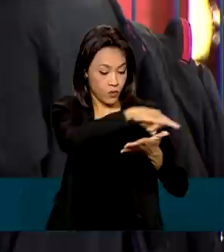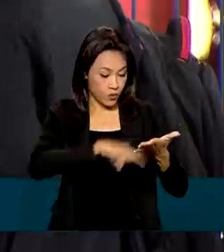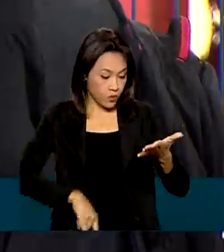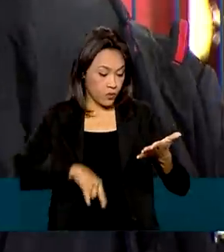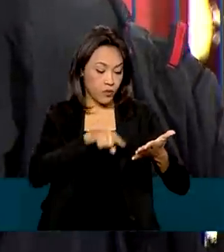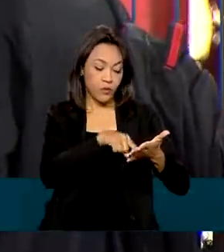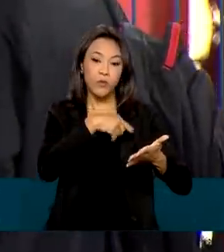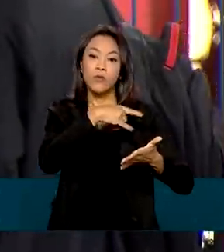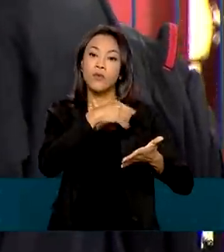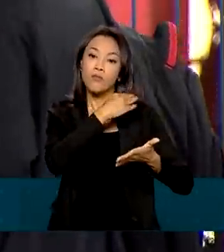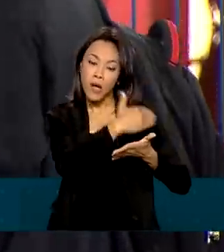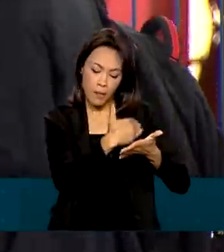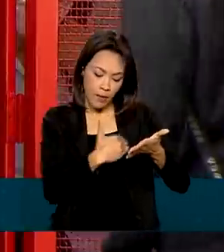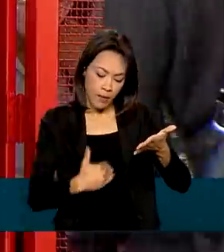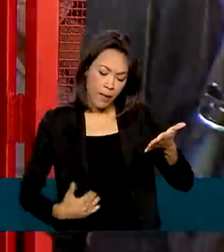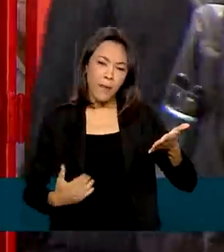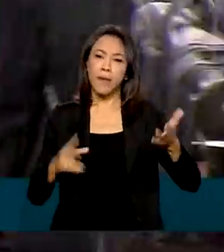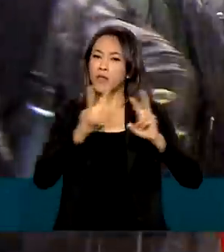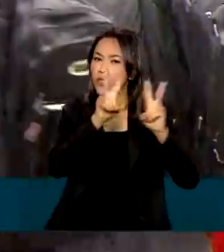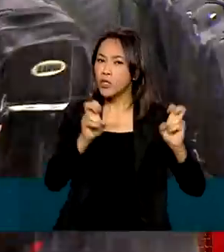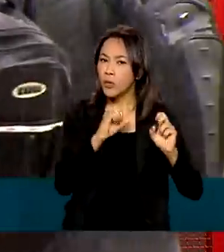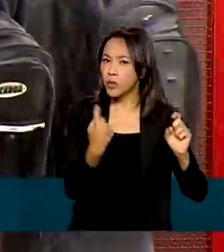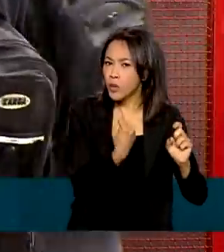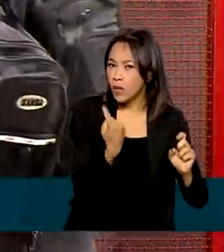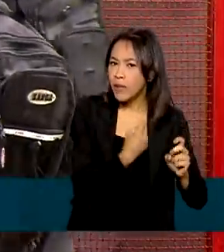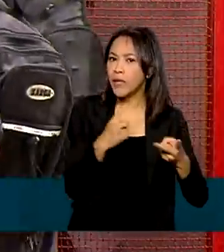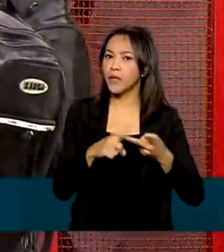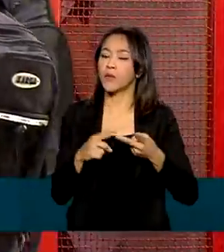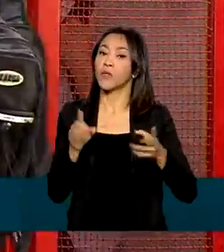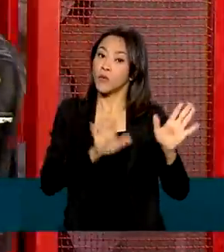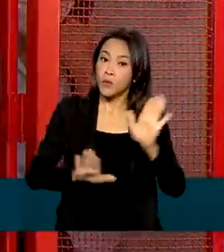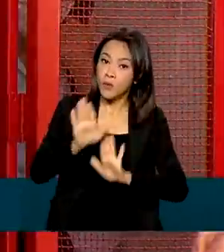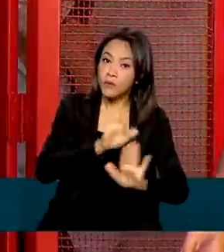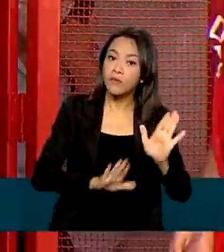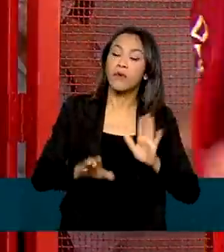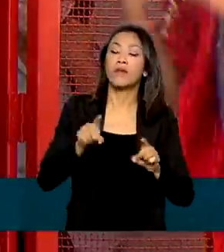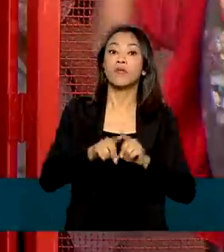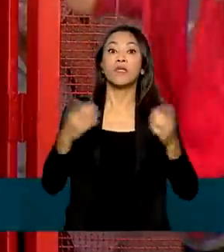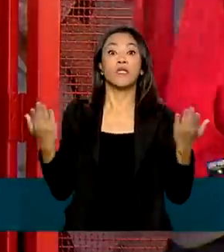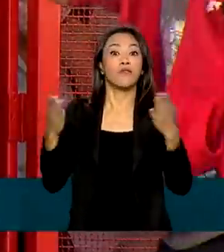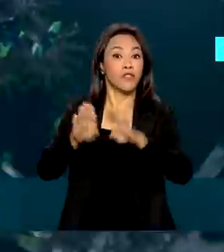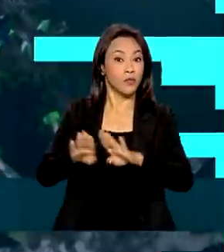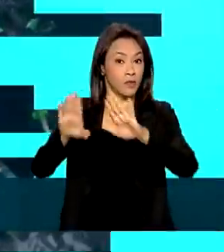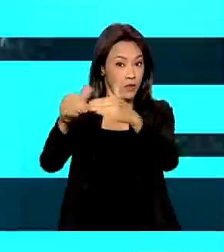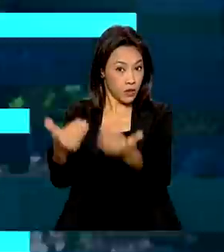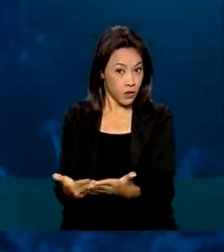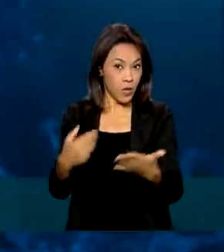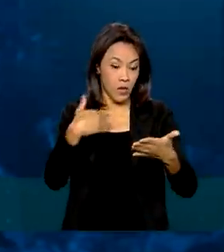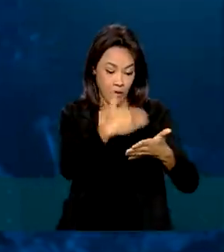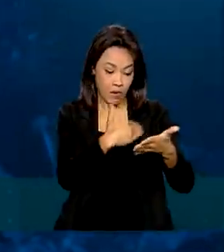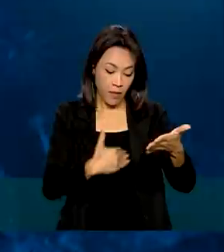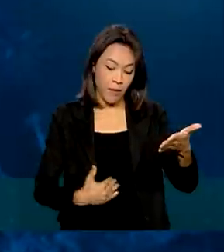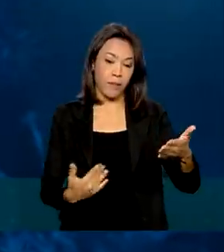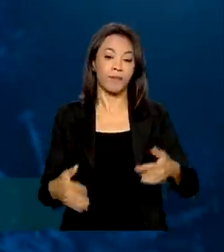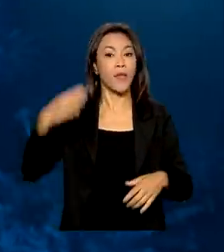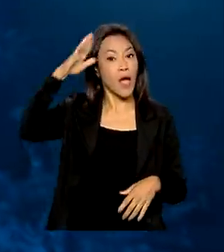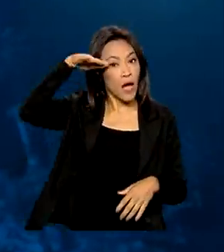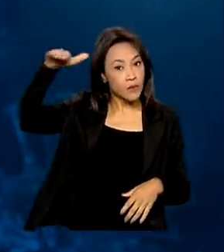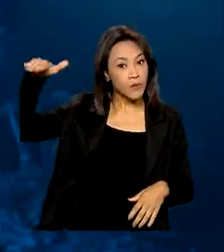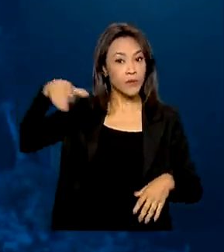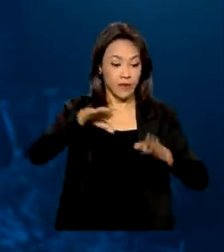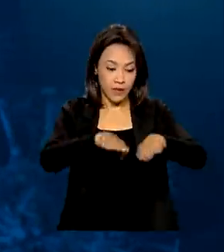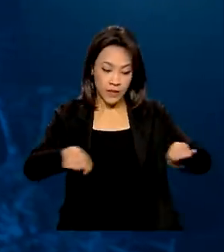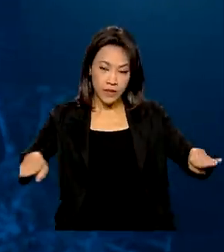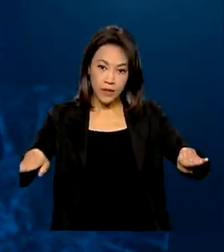orientações sobre o isolamento, protocolos sanitários e fechamento das escolas. Adultos e crianças que não têm